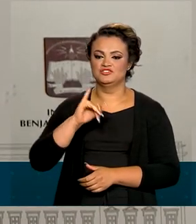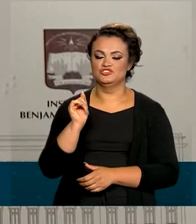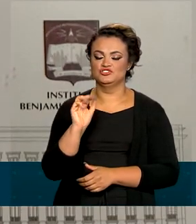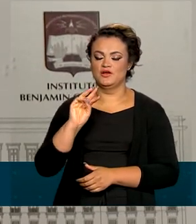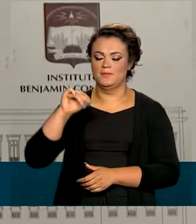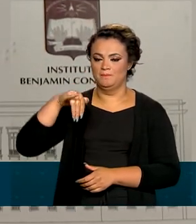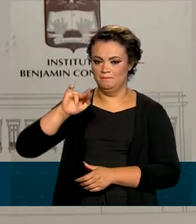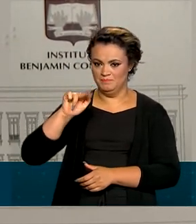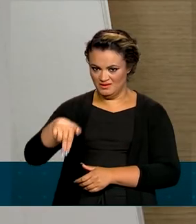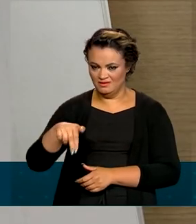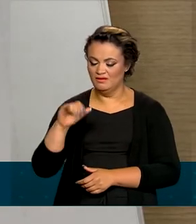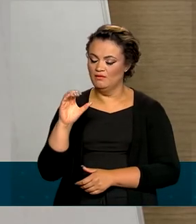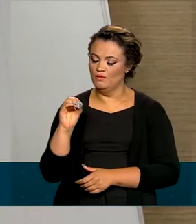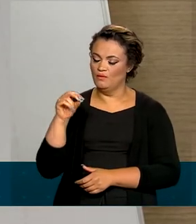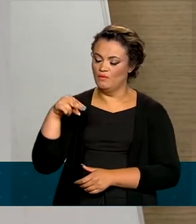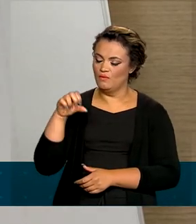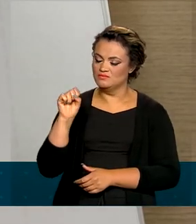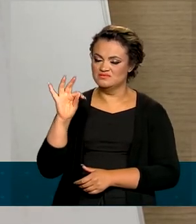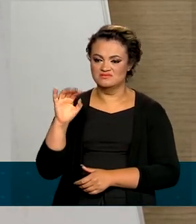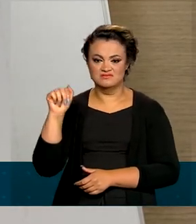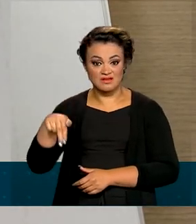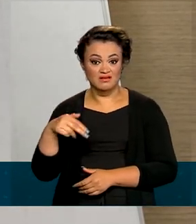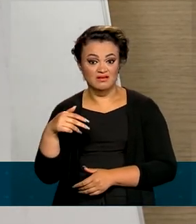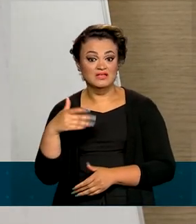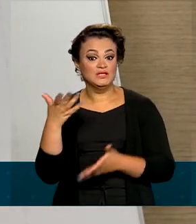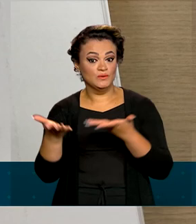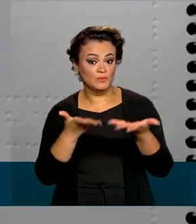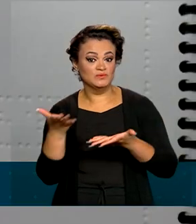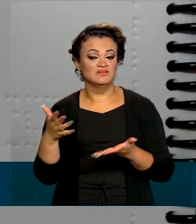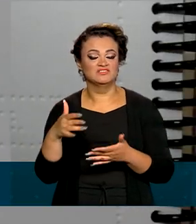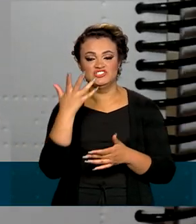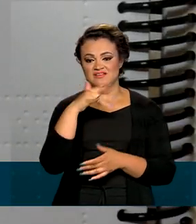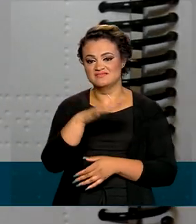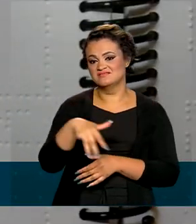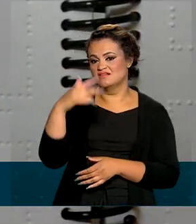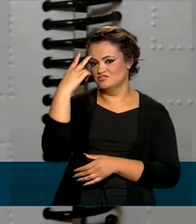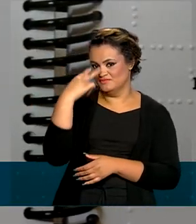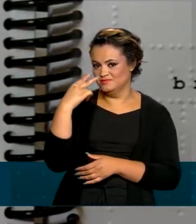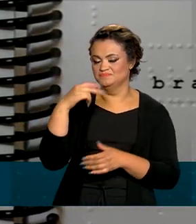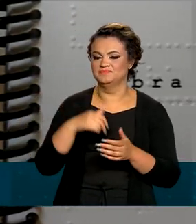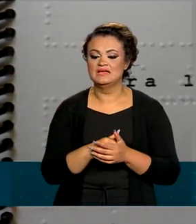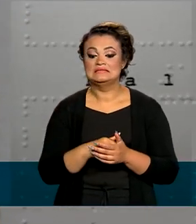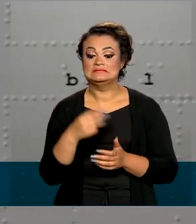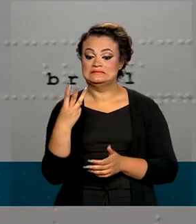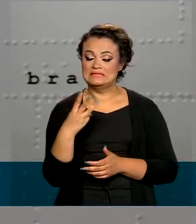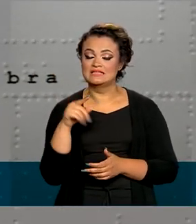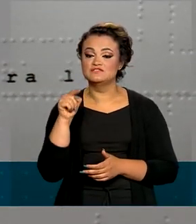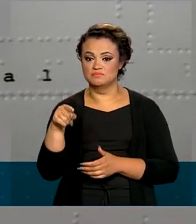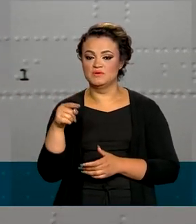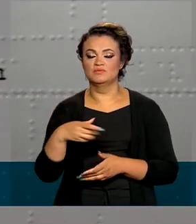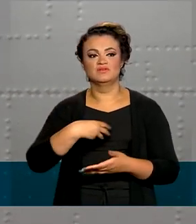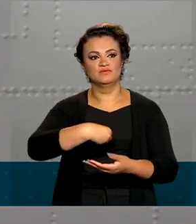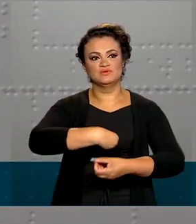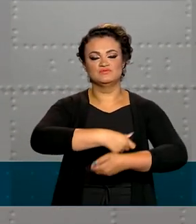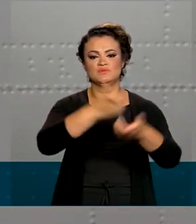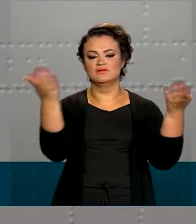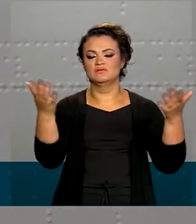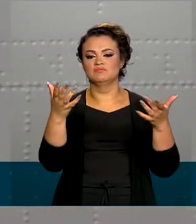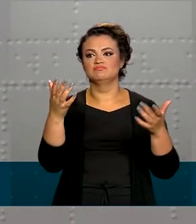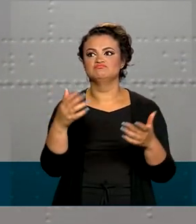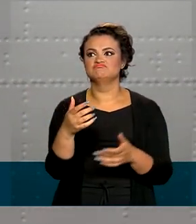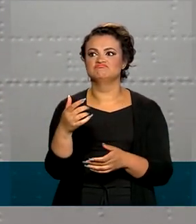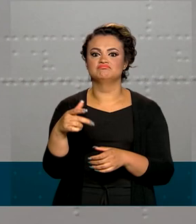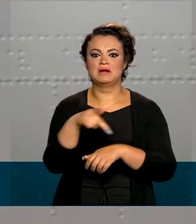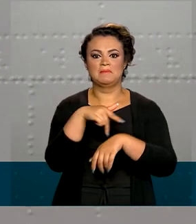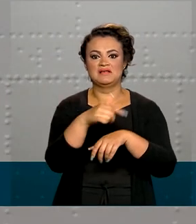que cuida da educação das pessoas com deficiência visual. São 3 mil exemplares que serão distribuídos em mais